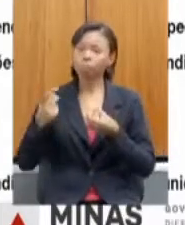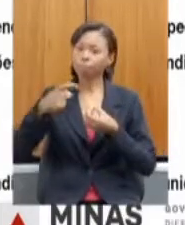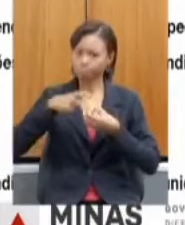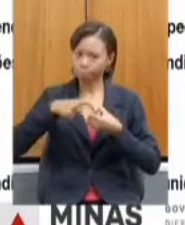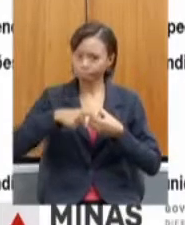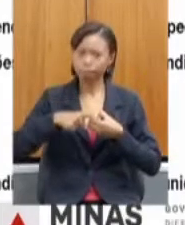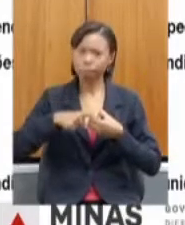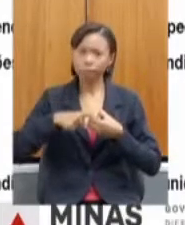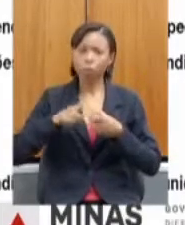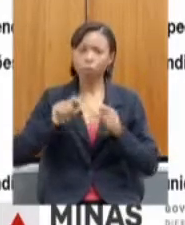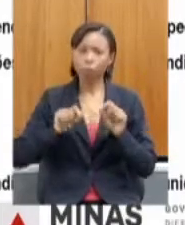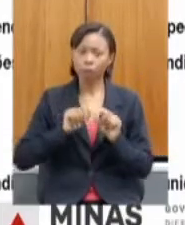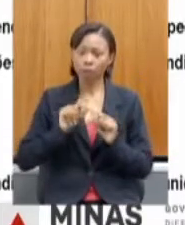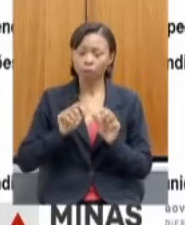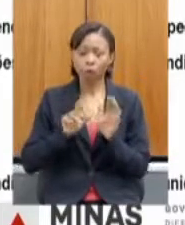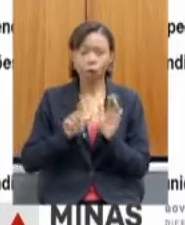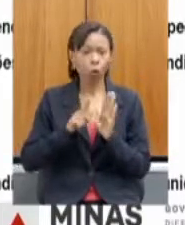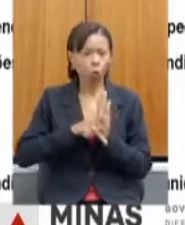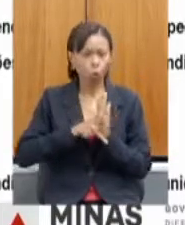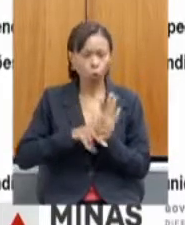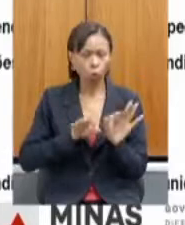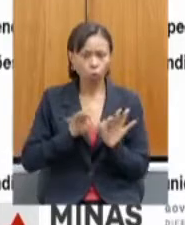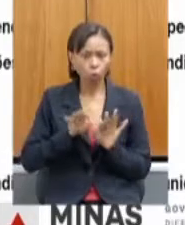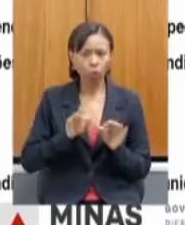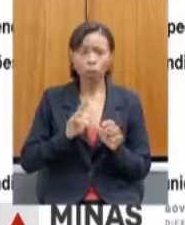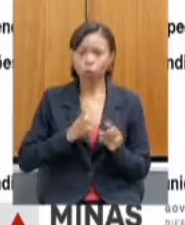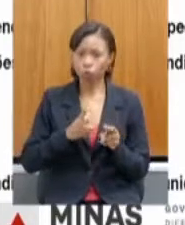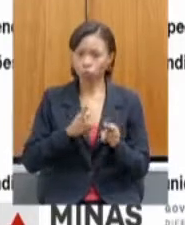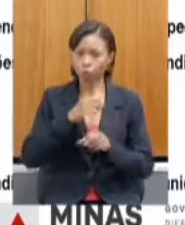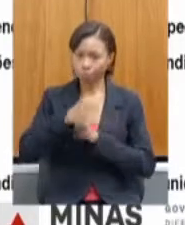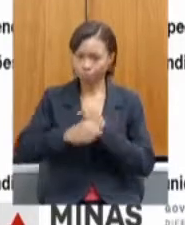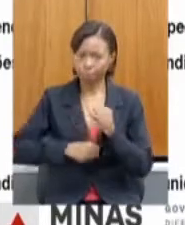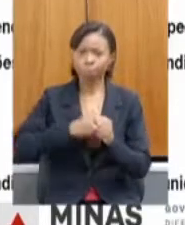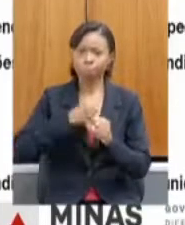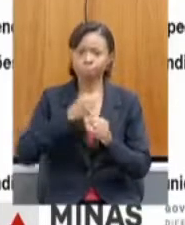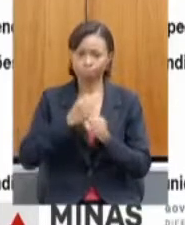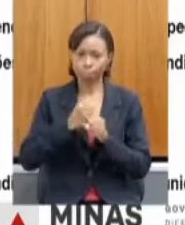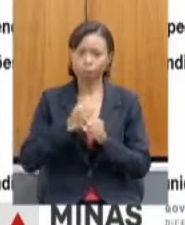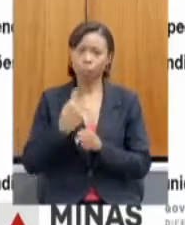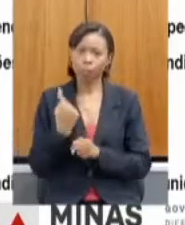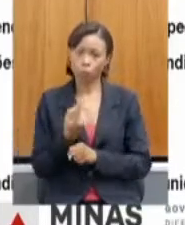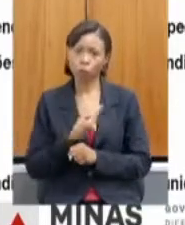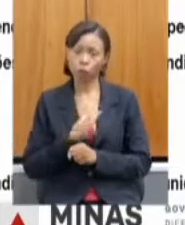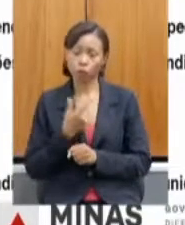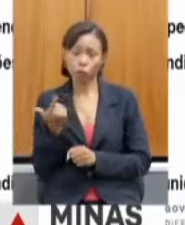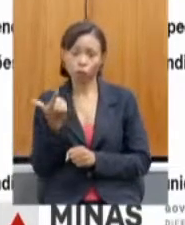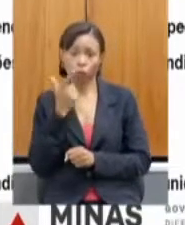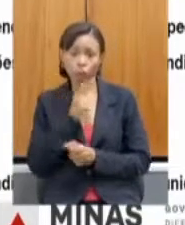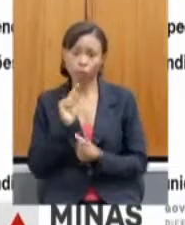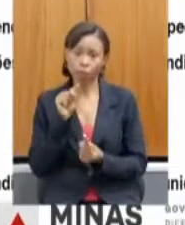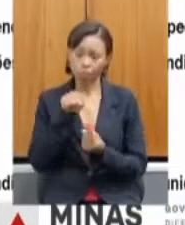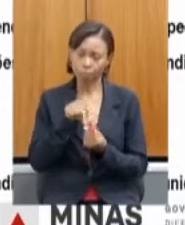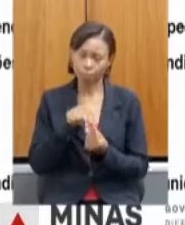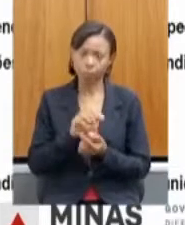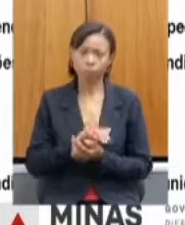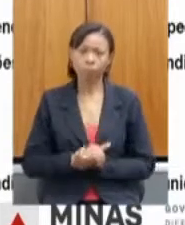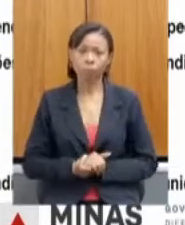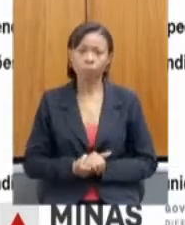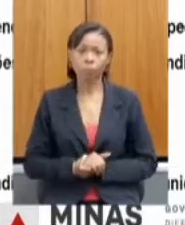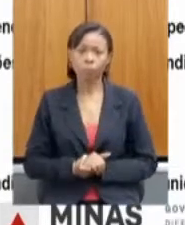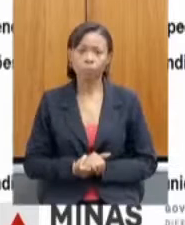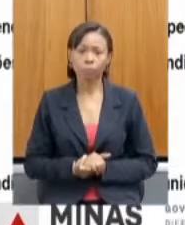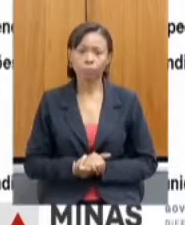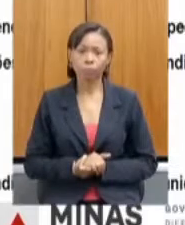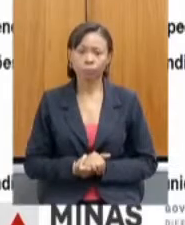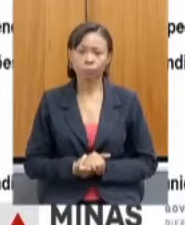que o programa possa ter continuidade para o ano que vem e cumprirmos a nossa meta. Nos nossos escritos florestais,